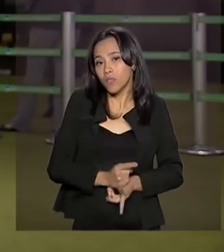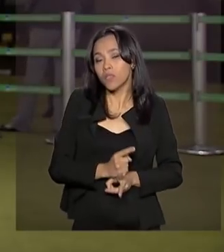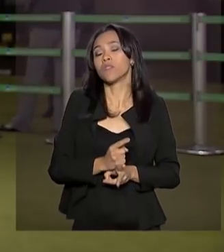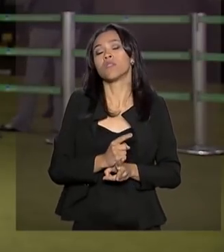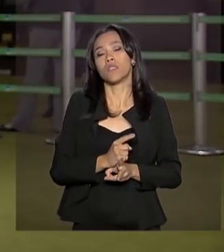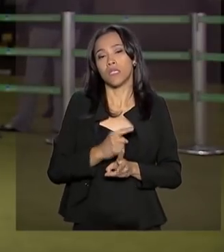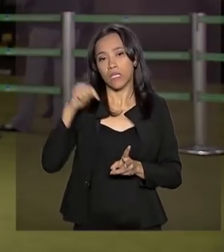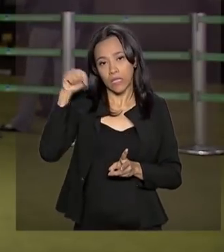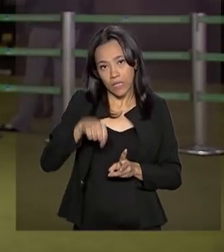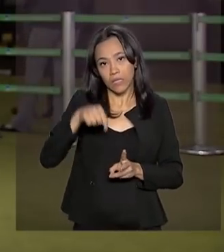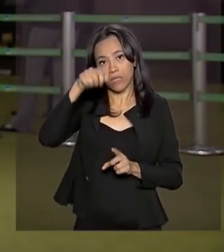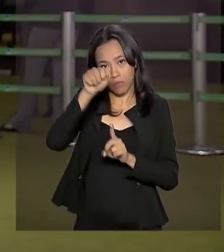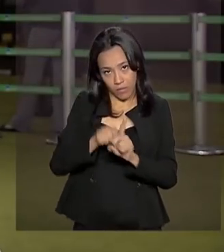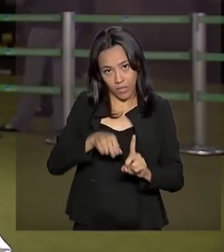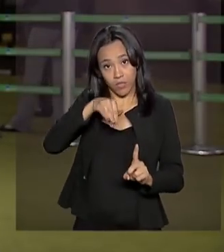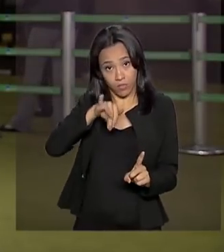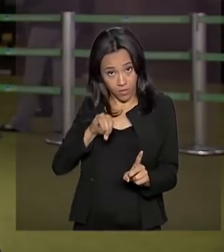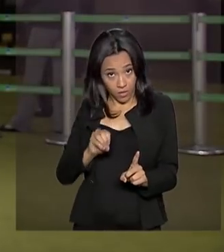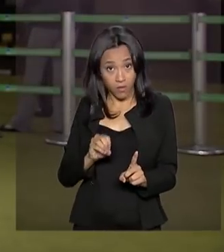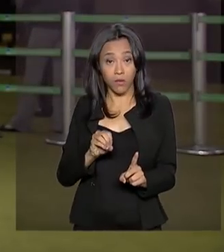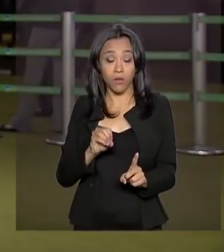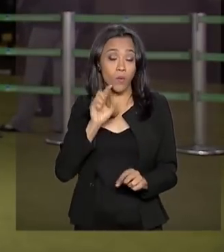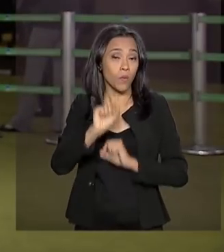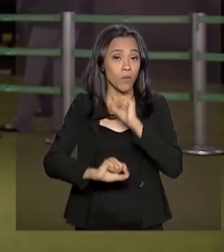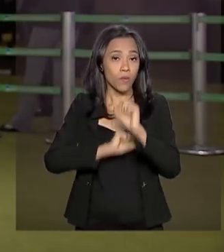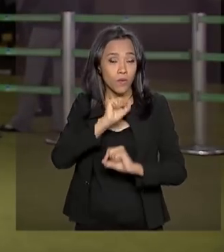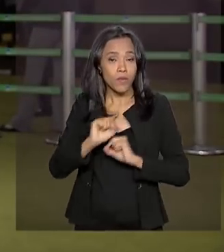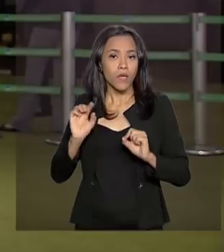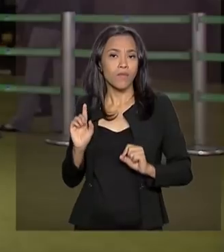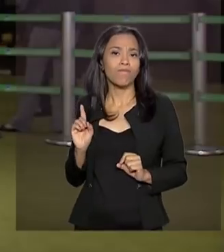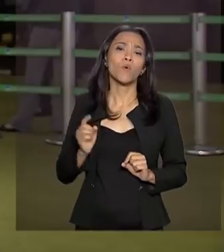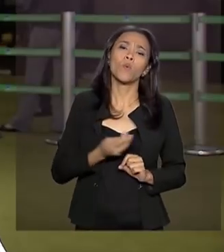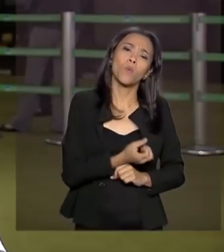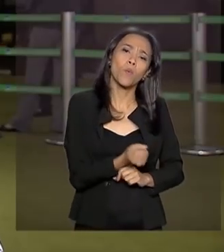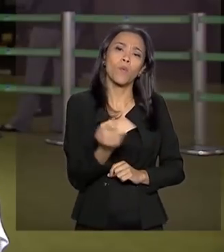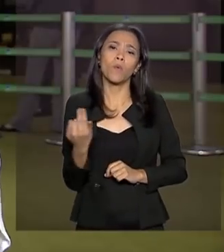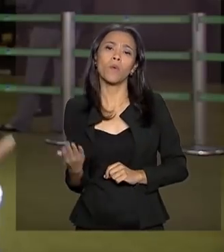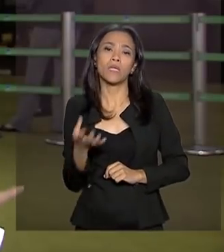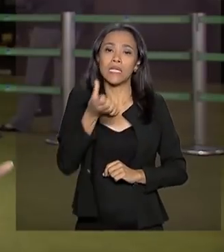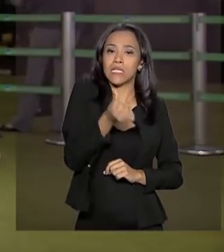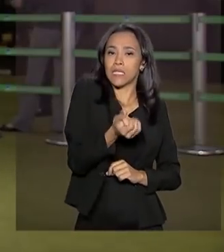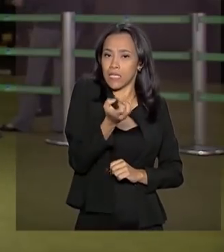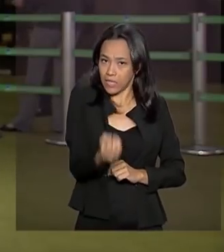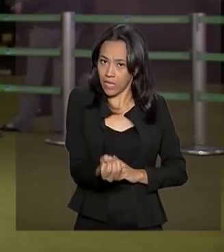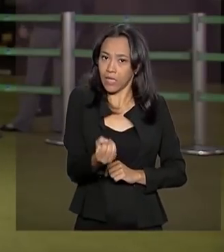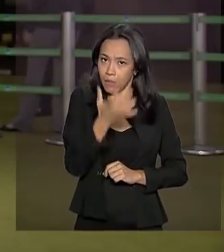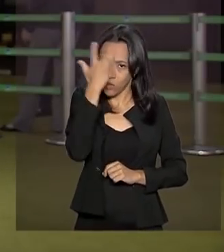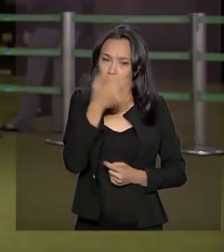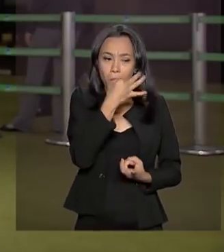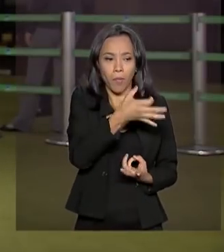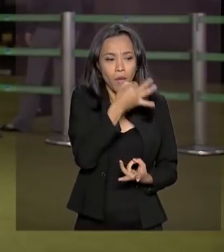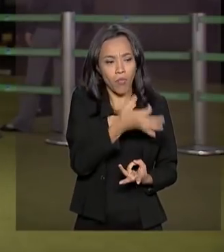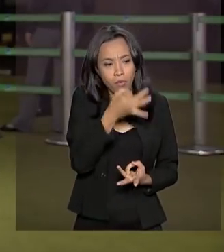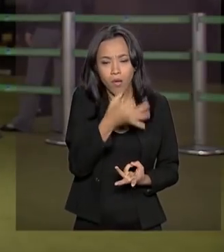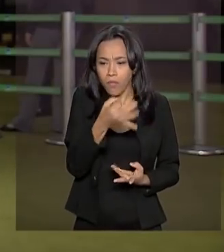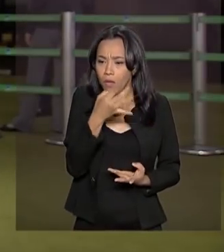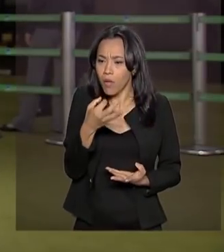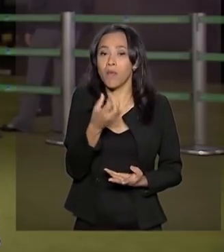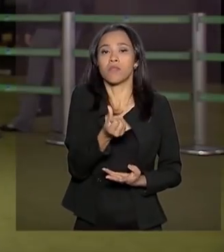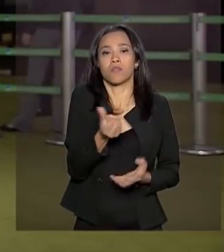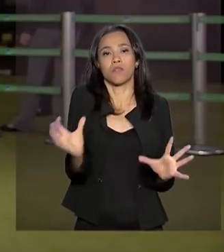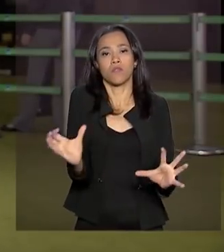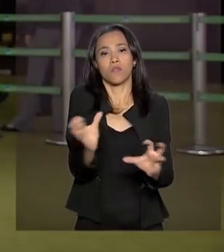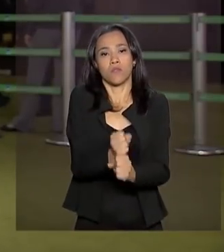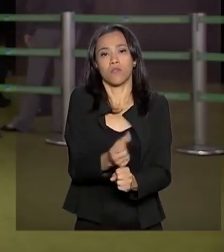durante esse mês de maio, com a presença de pelo menos 60 pessoas. Ou seja, serão ouvidas 60 pessoas. A ideia é